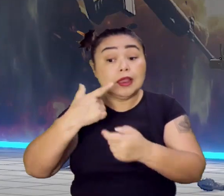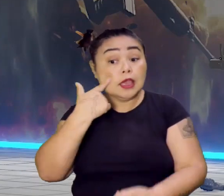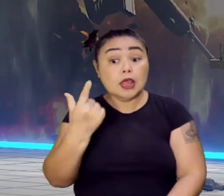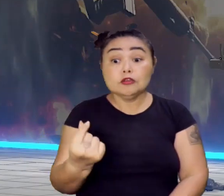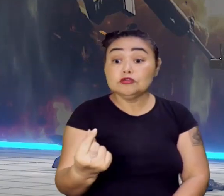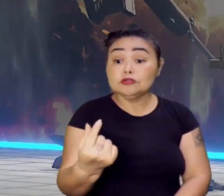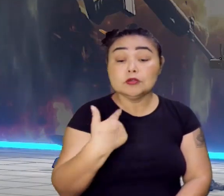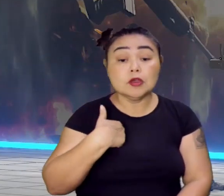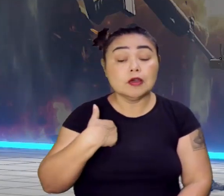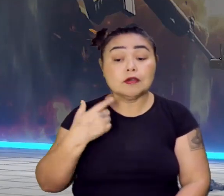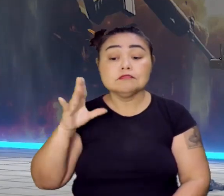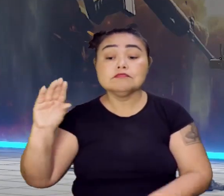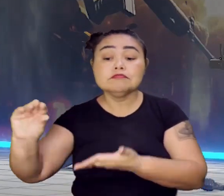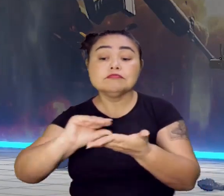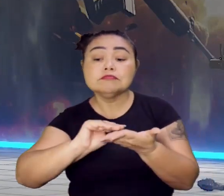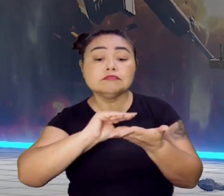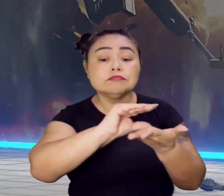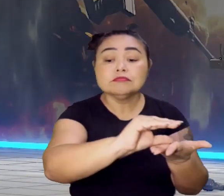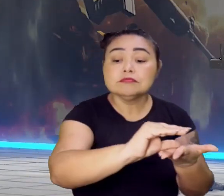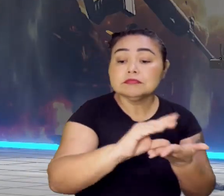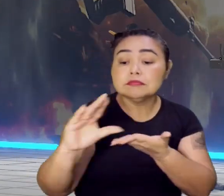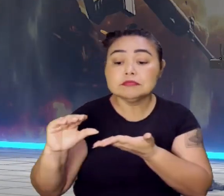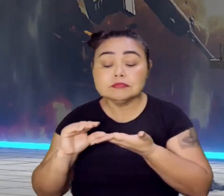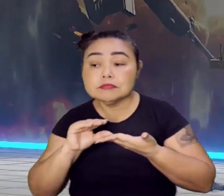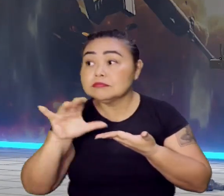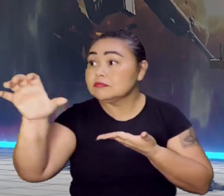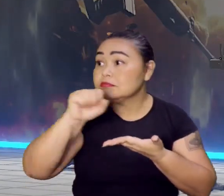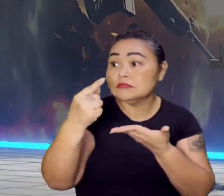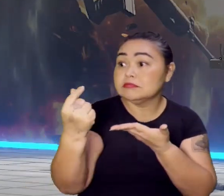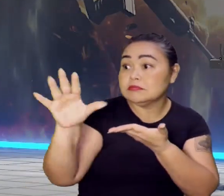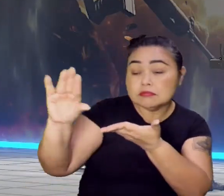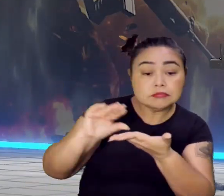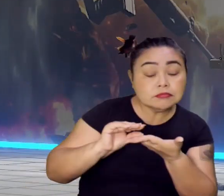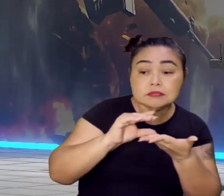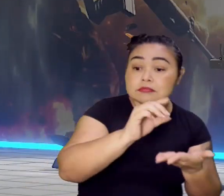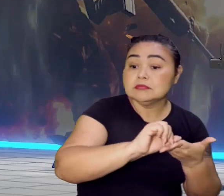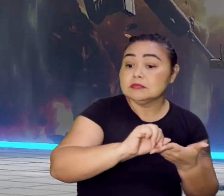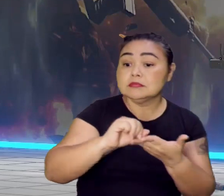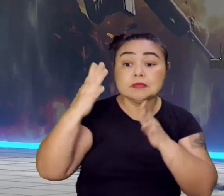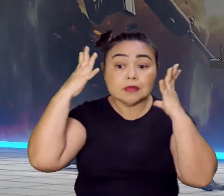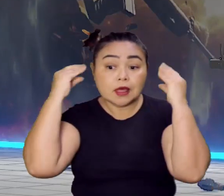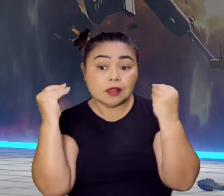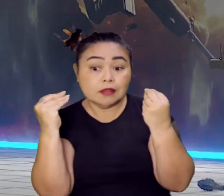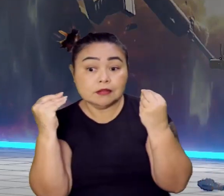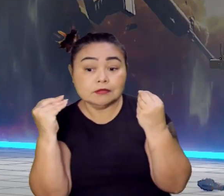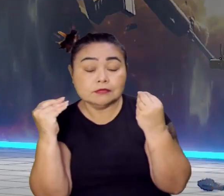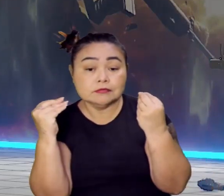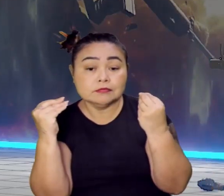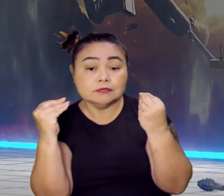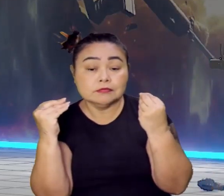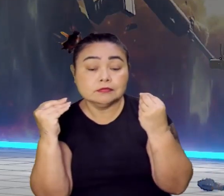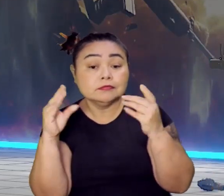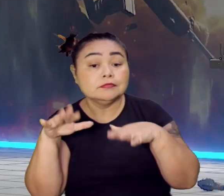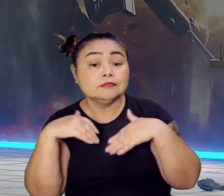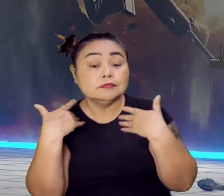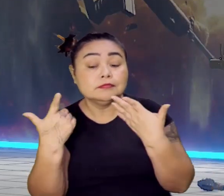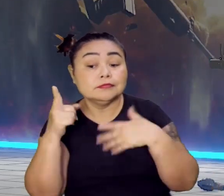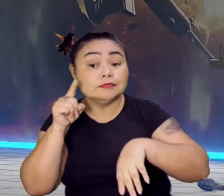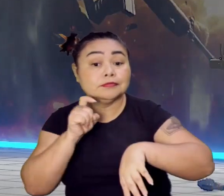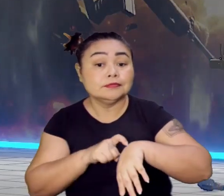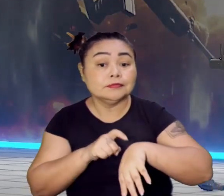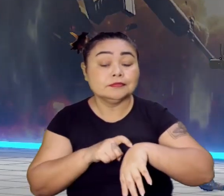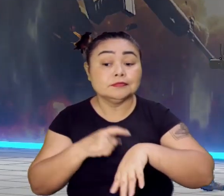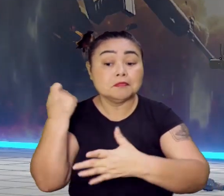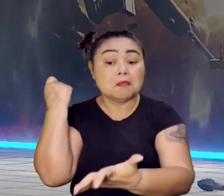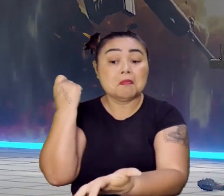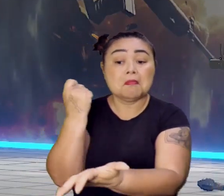Eles começam a financiar os senhores de engenho. Os senhores de engenho começam a pegar o dinheiro dos holandeses. Só que quando chegou no momento de pagar